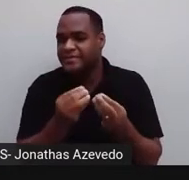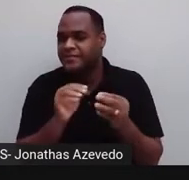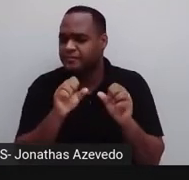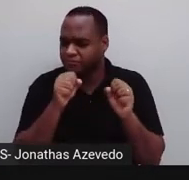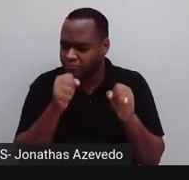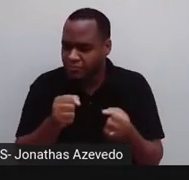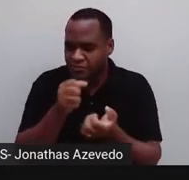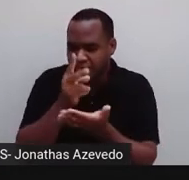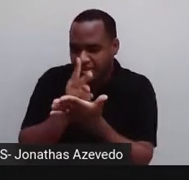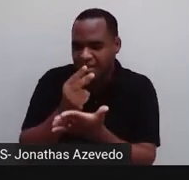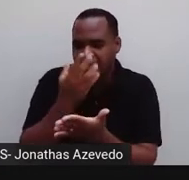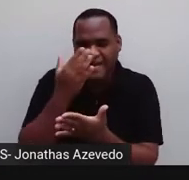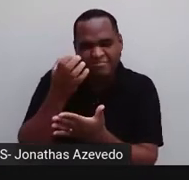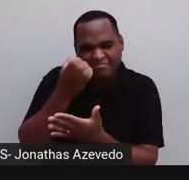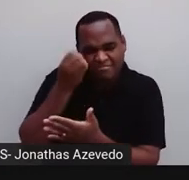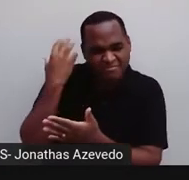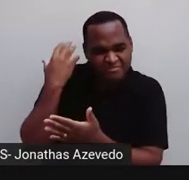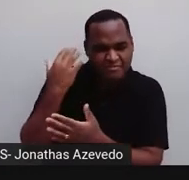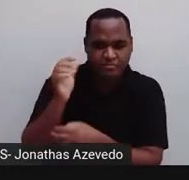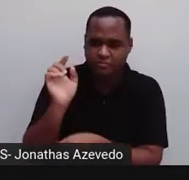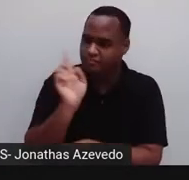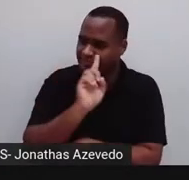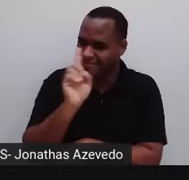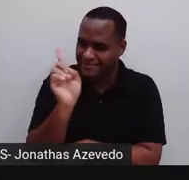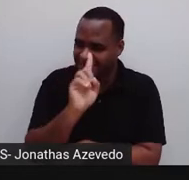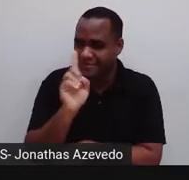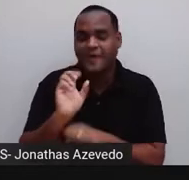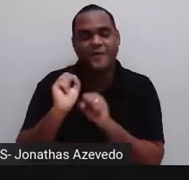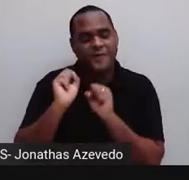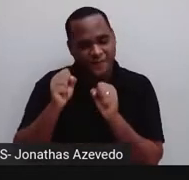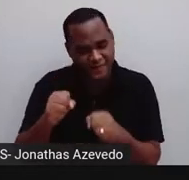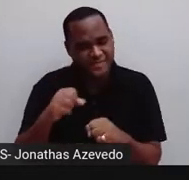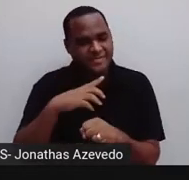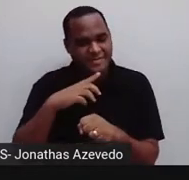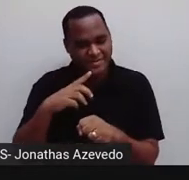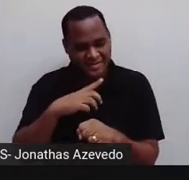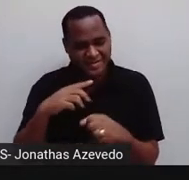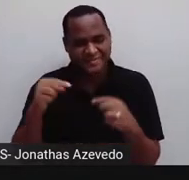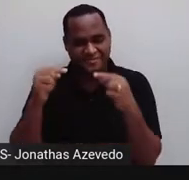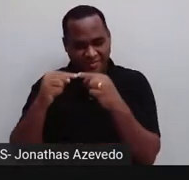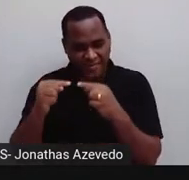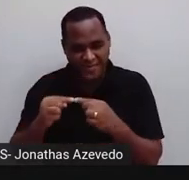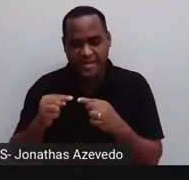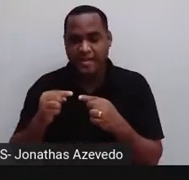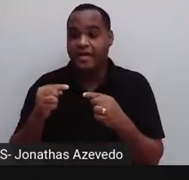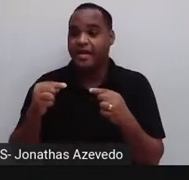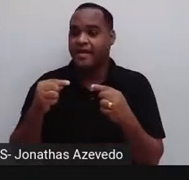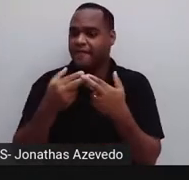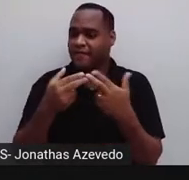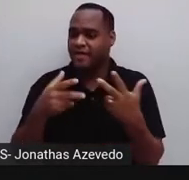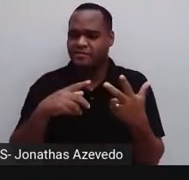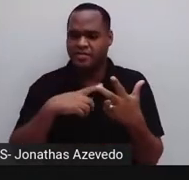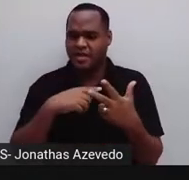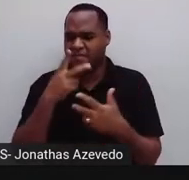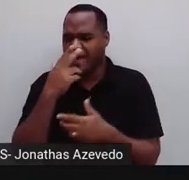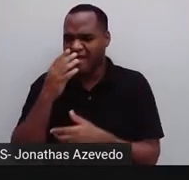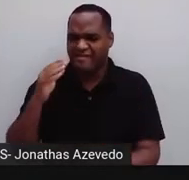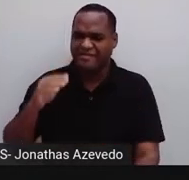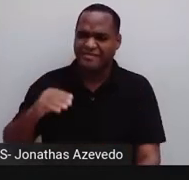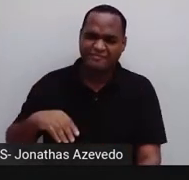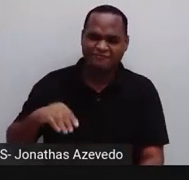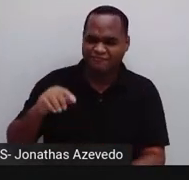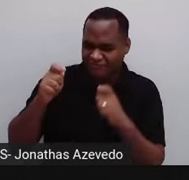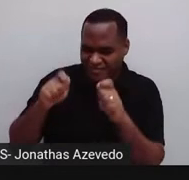deixava de lado esses momentos. Por isso que eu estou chamando de momentos indispensáveis, tá? Isso